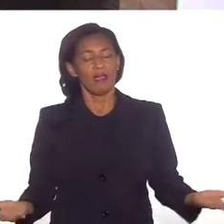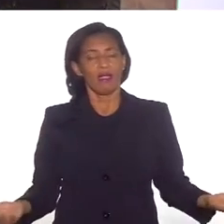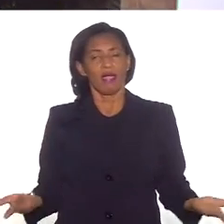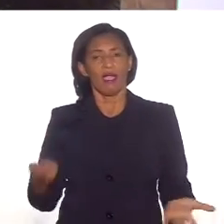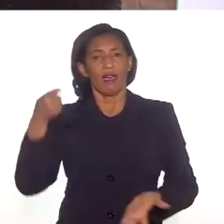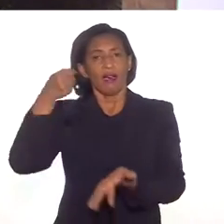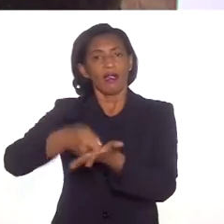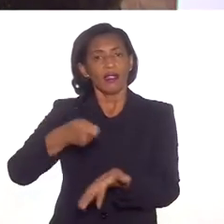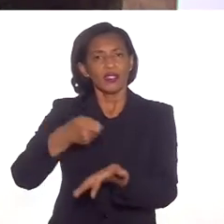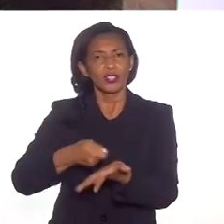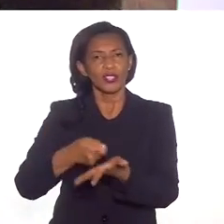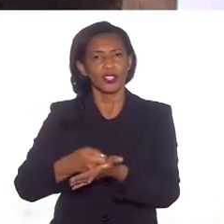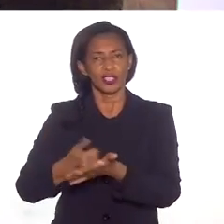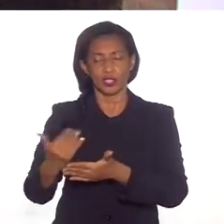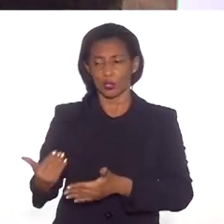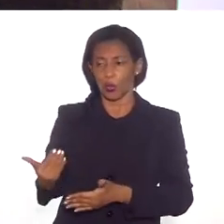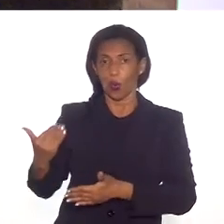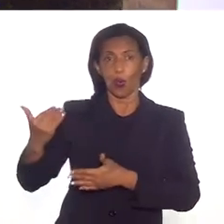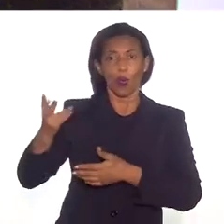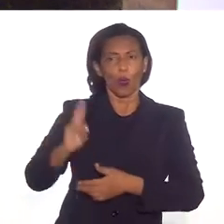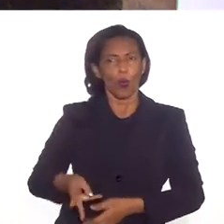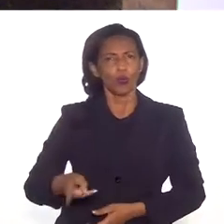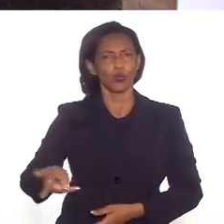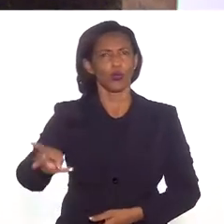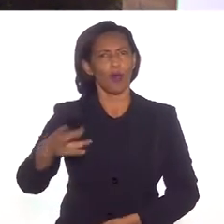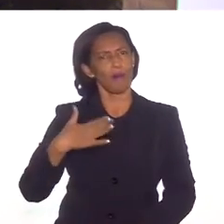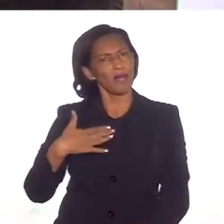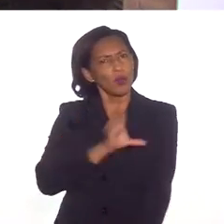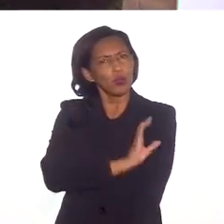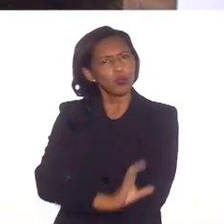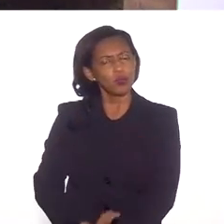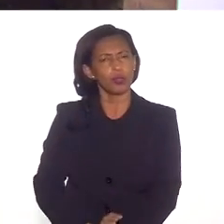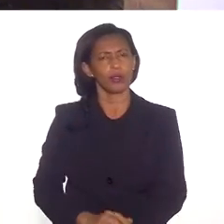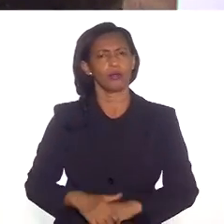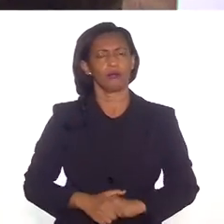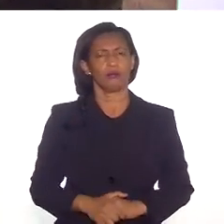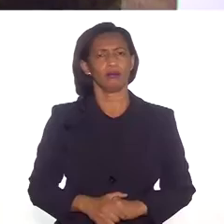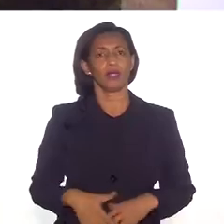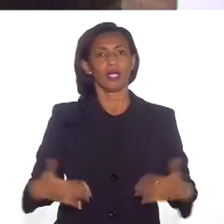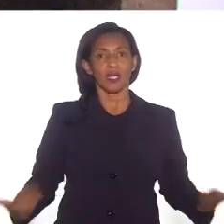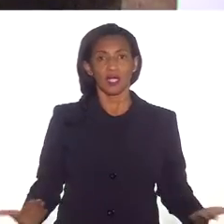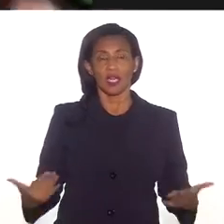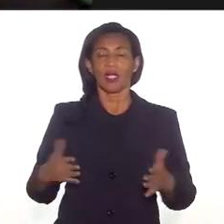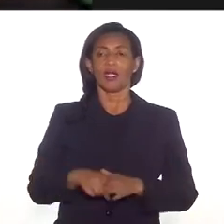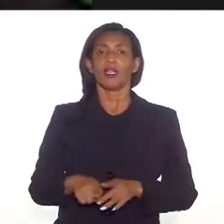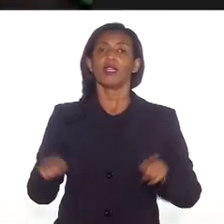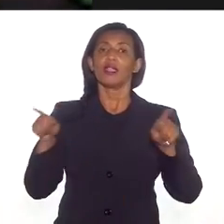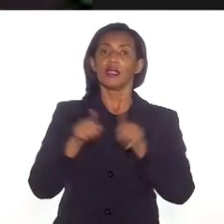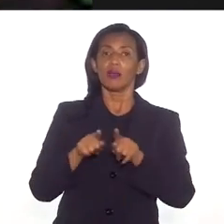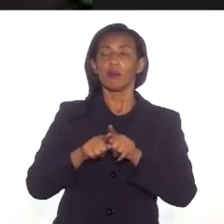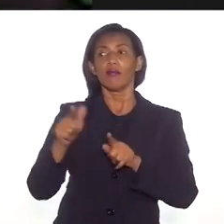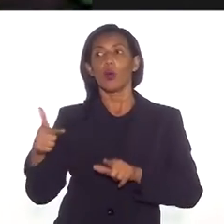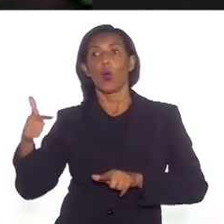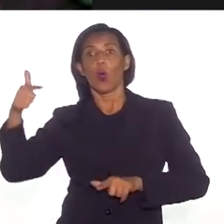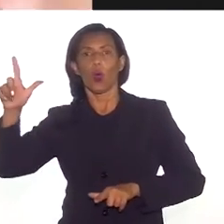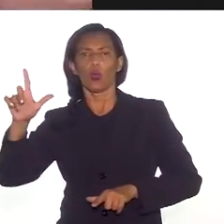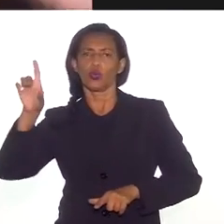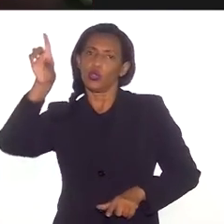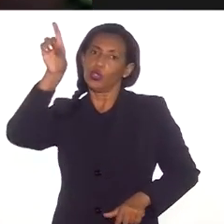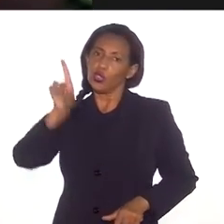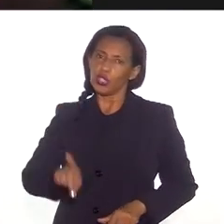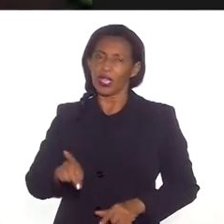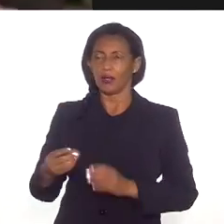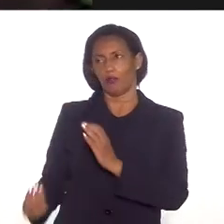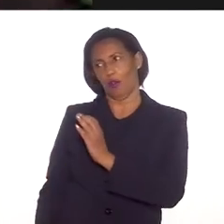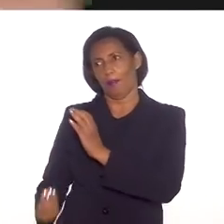É a garantia de continuidade daquela cultura. E aí, em cima disso, vieram os outros direitos que